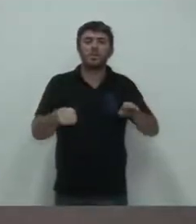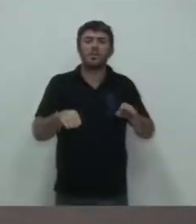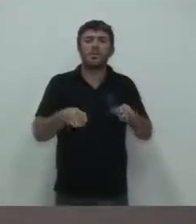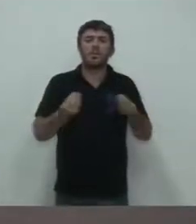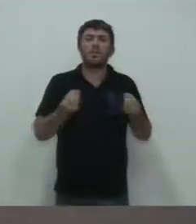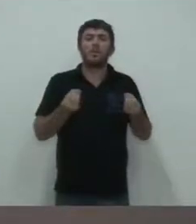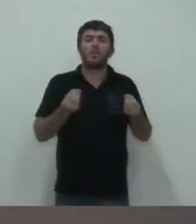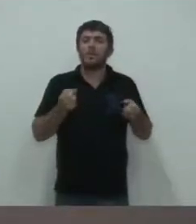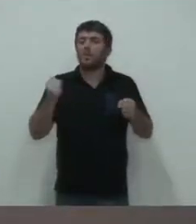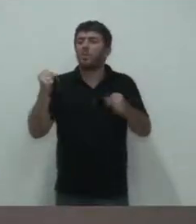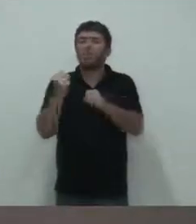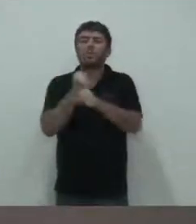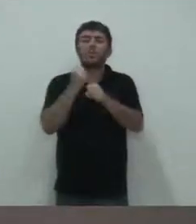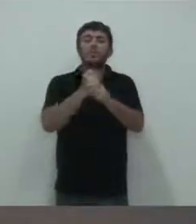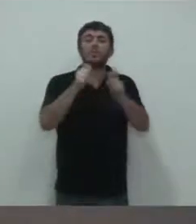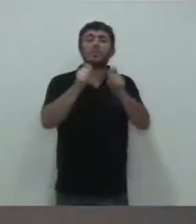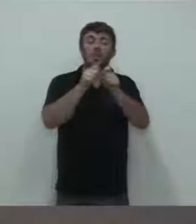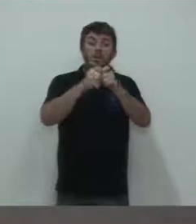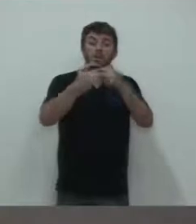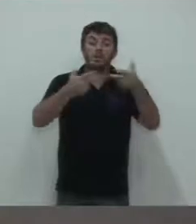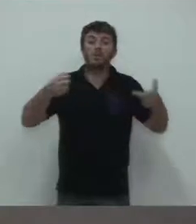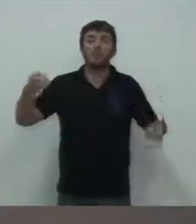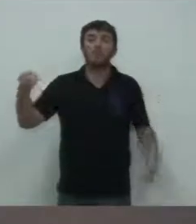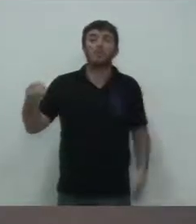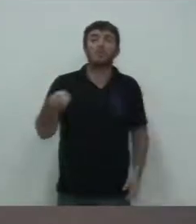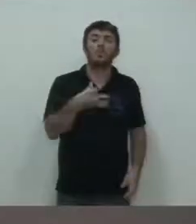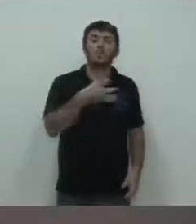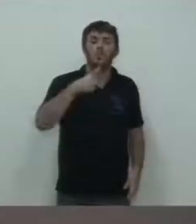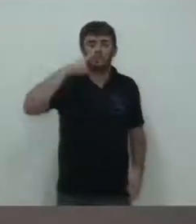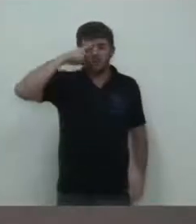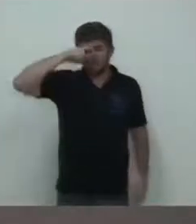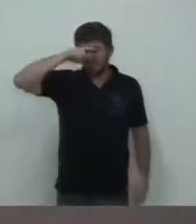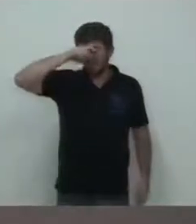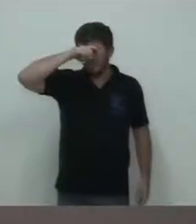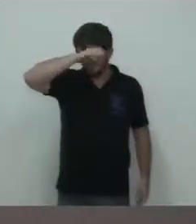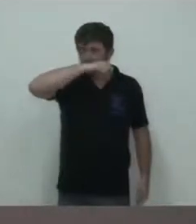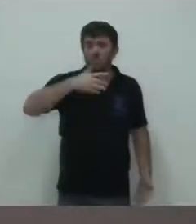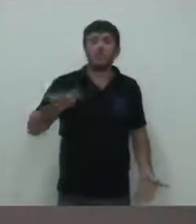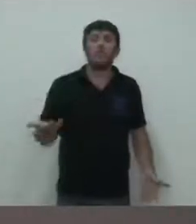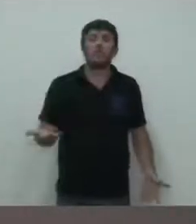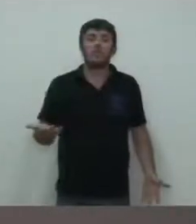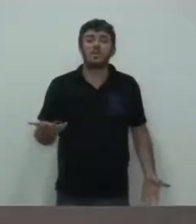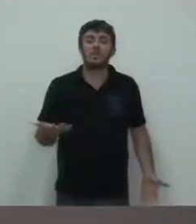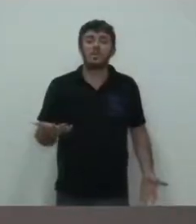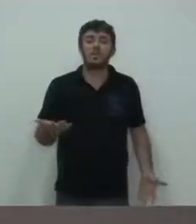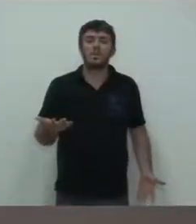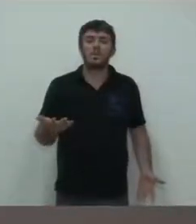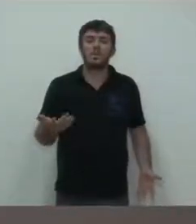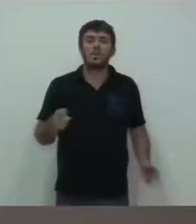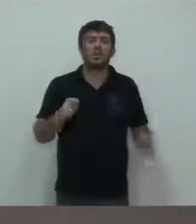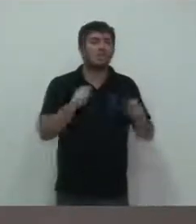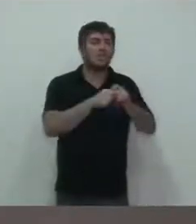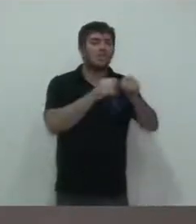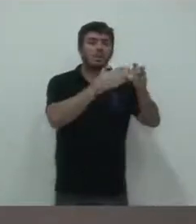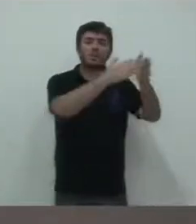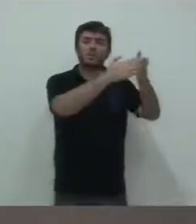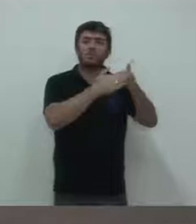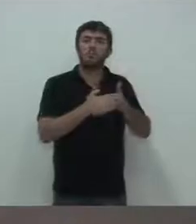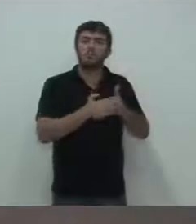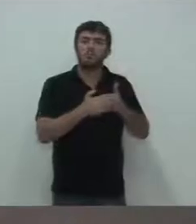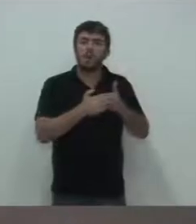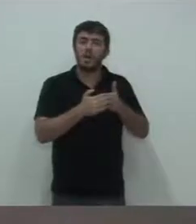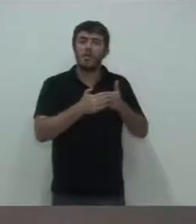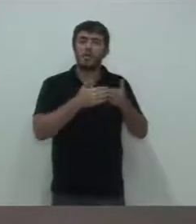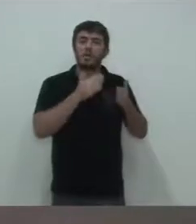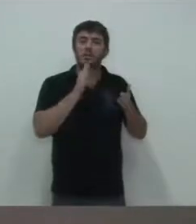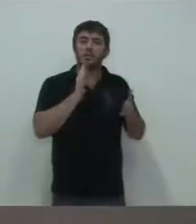Construir coisas novas está difícil. Fez um empréstimo lá para a segunda entrada da capela. Até hoje, nós estamos esperando.